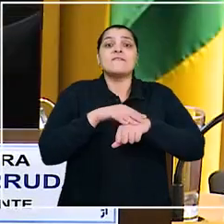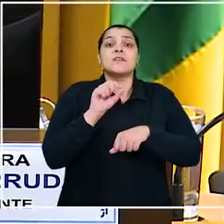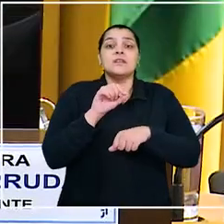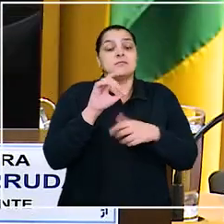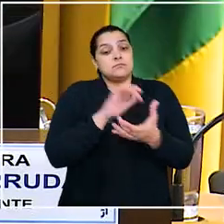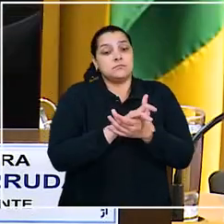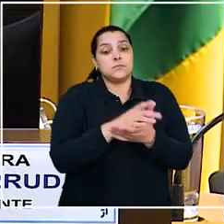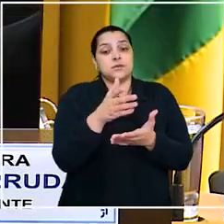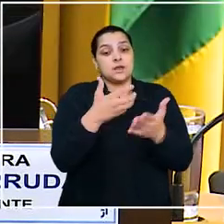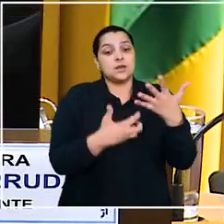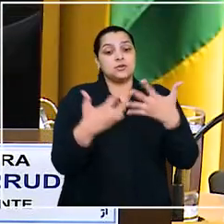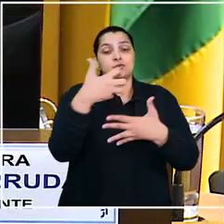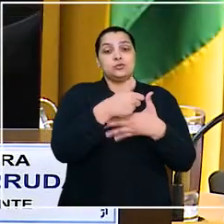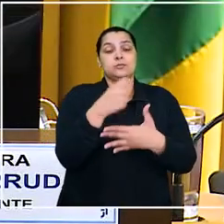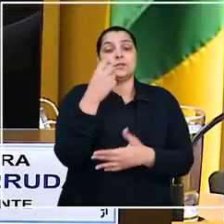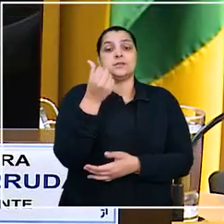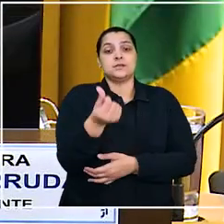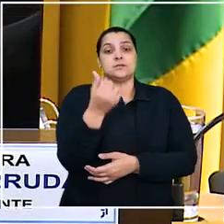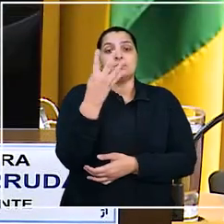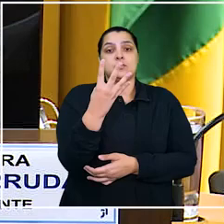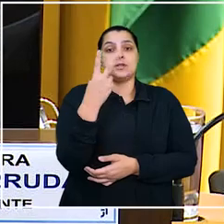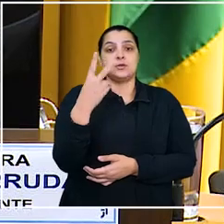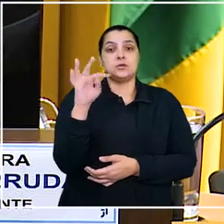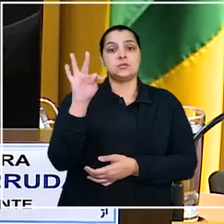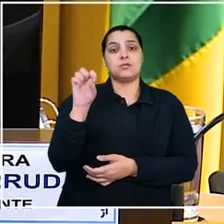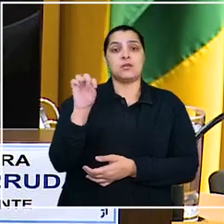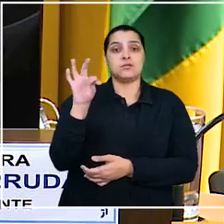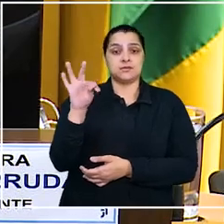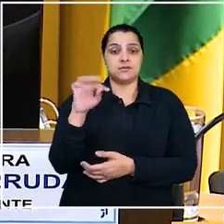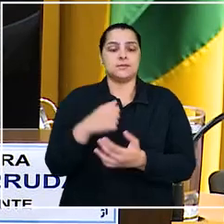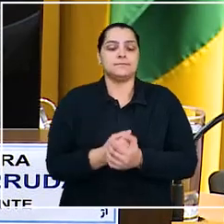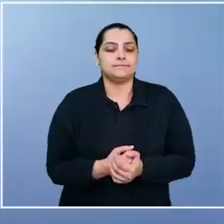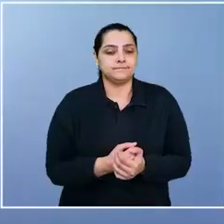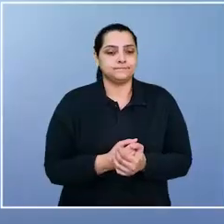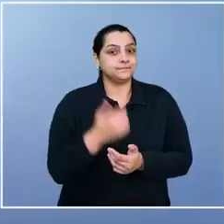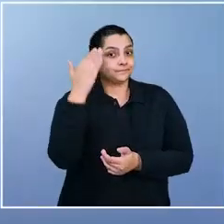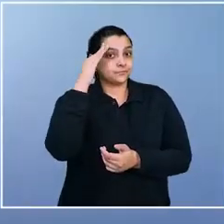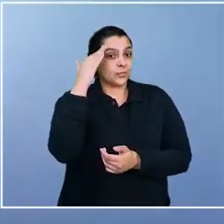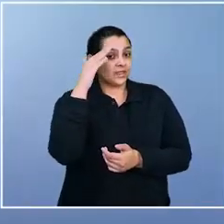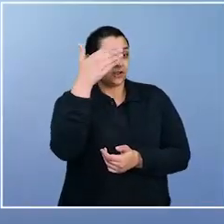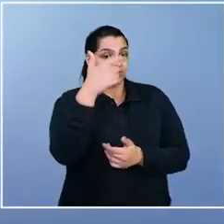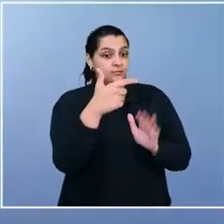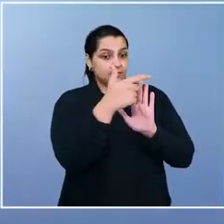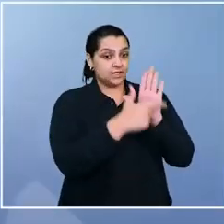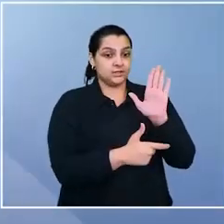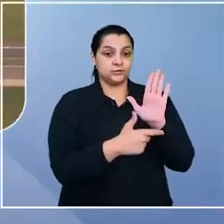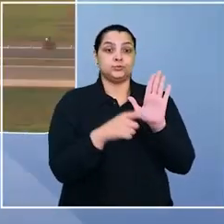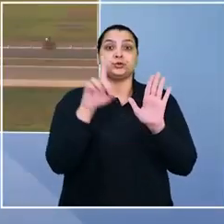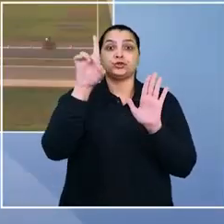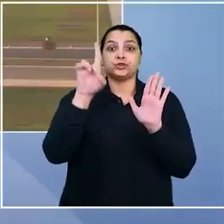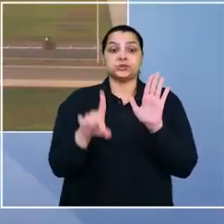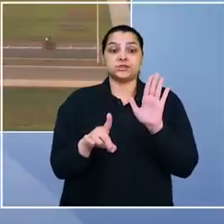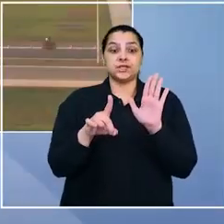A ministra citou a súmula 642 do Superior Tribunal de Justiça. A interpretação do STJ é que o direito à